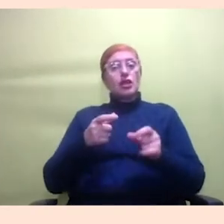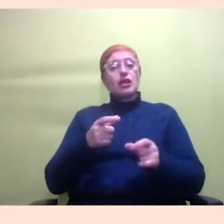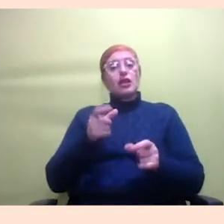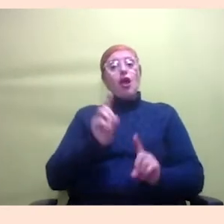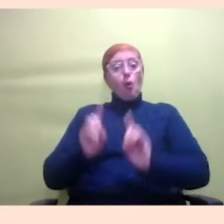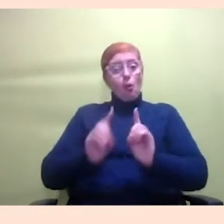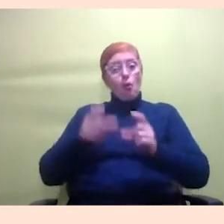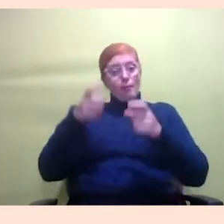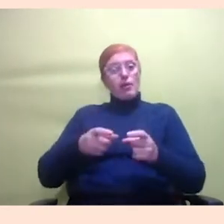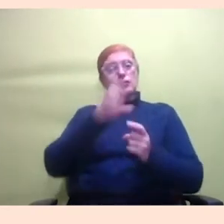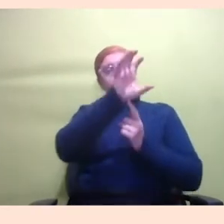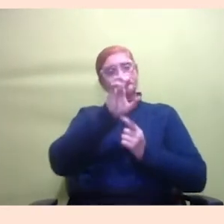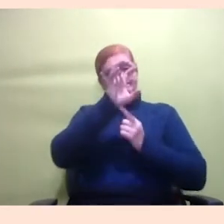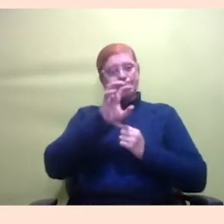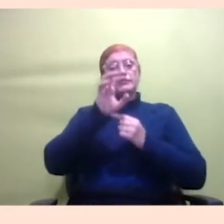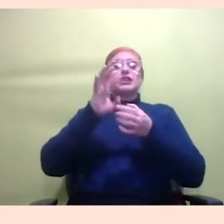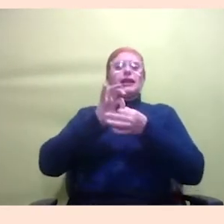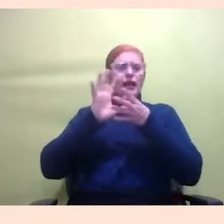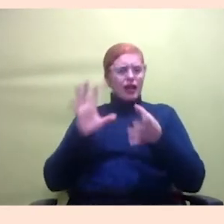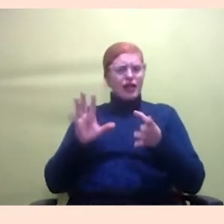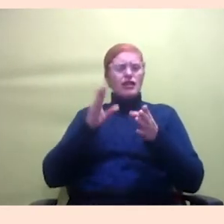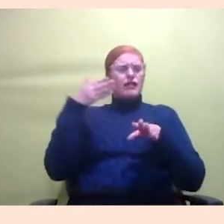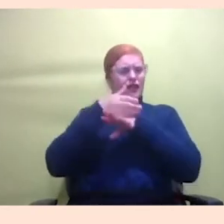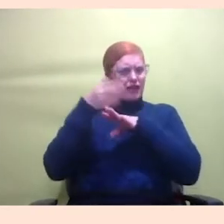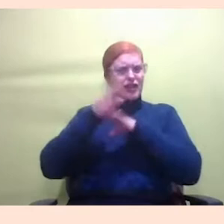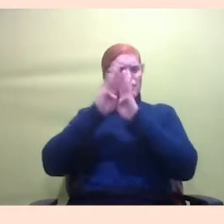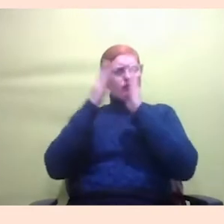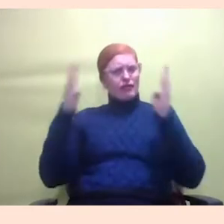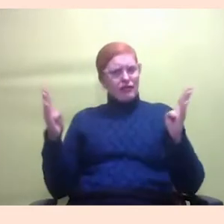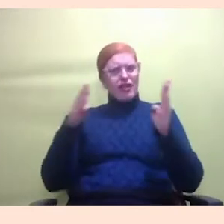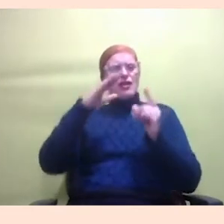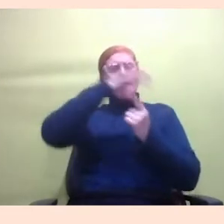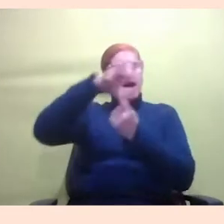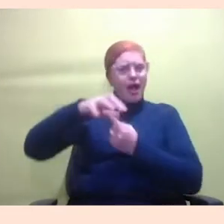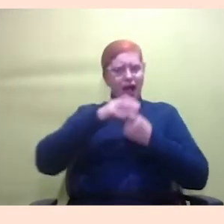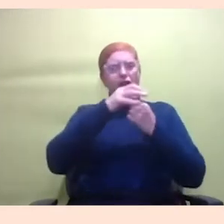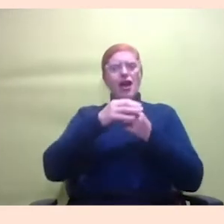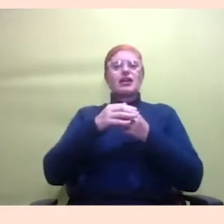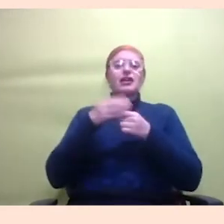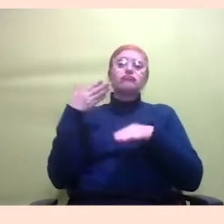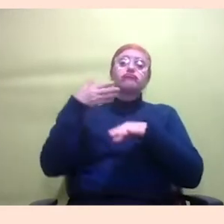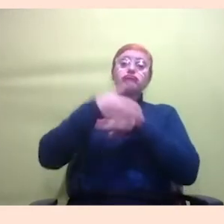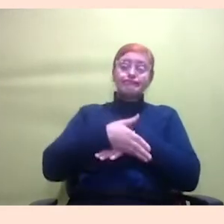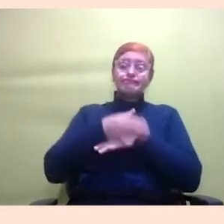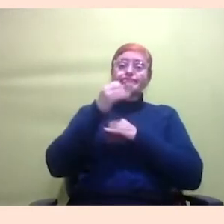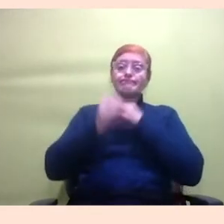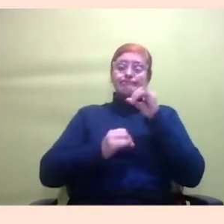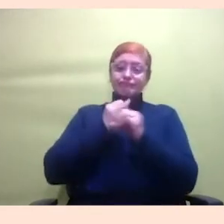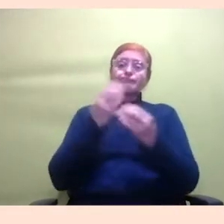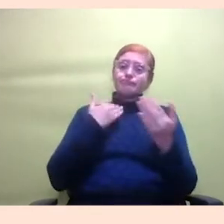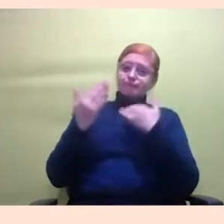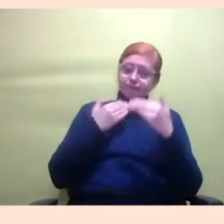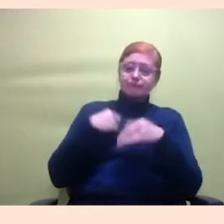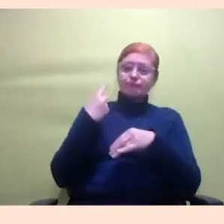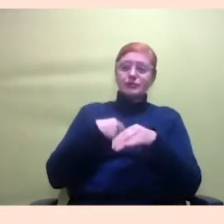alunos vão para esses espaços de bibliotecas e parques para poder acessar e conversar com a gente mas existe uma grande quantidade de